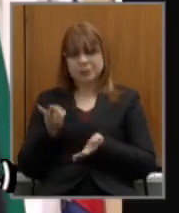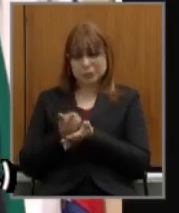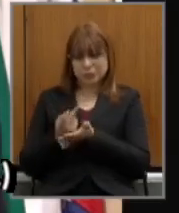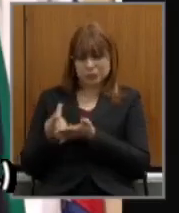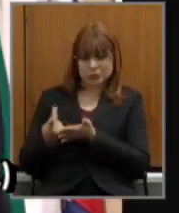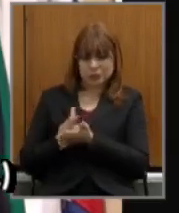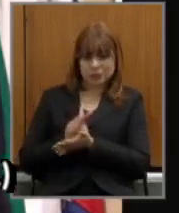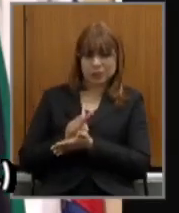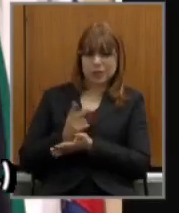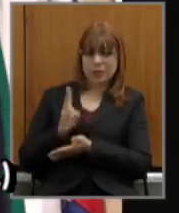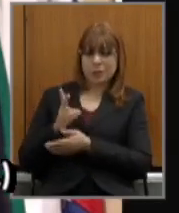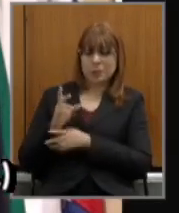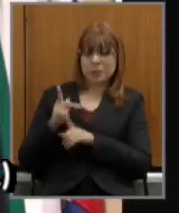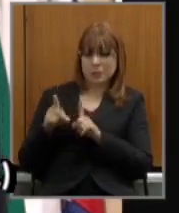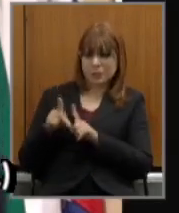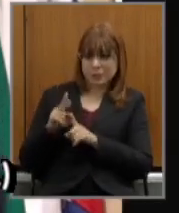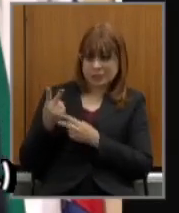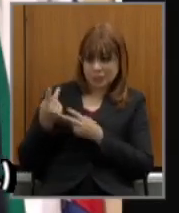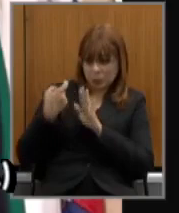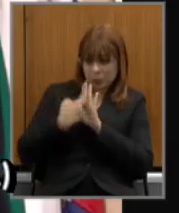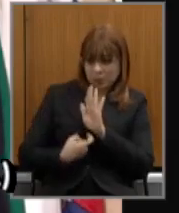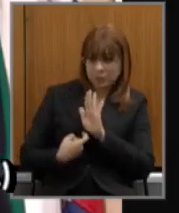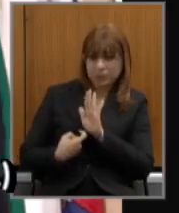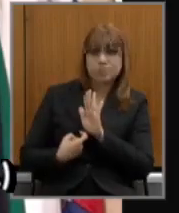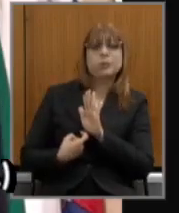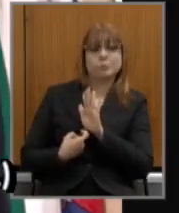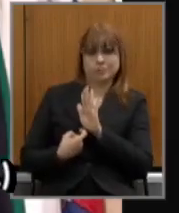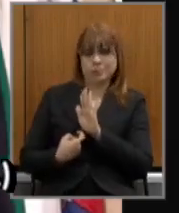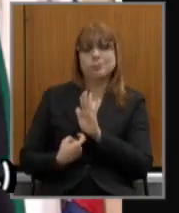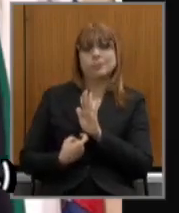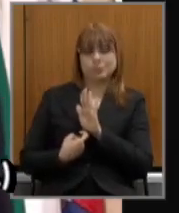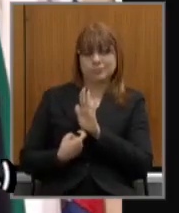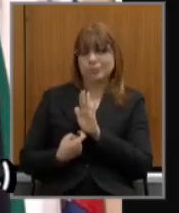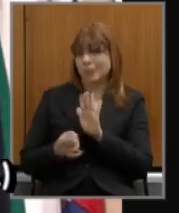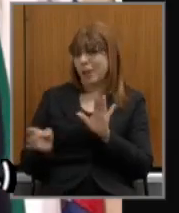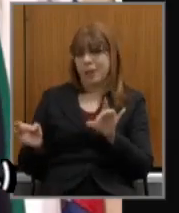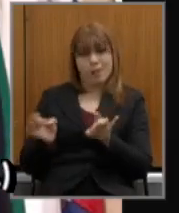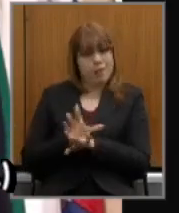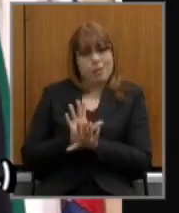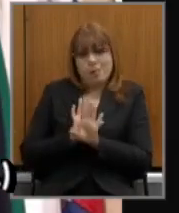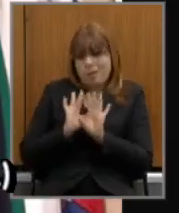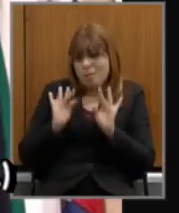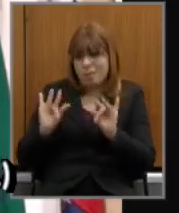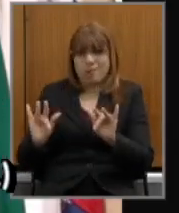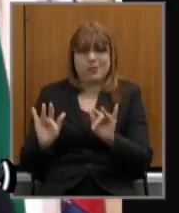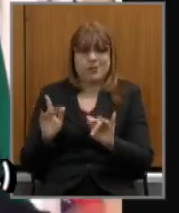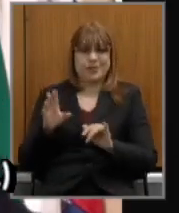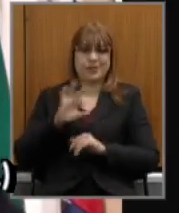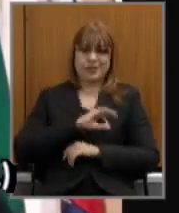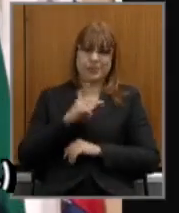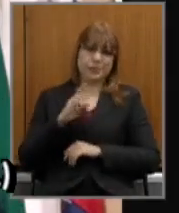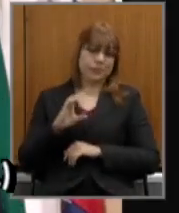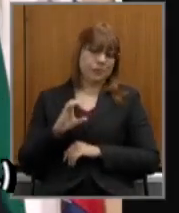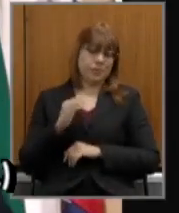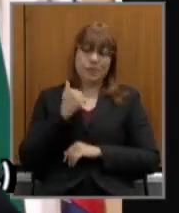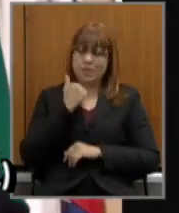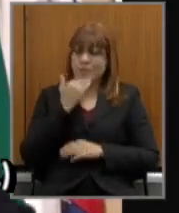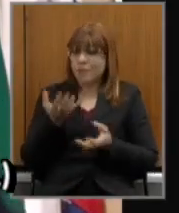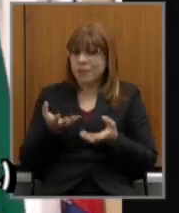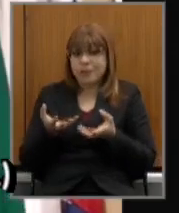mais uma vez aí a tendência é acabarmos com a polícia civil porque ninguém vai querer